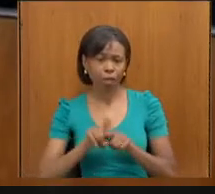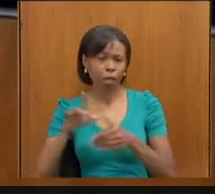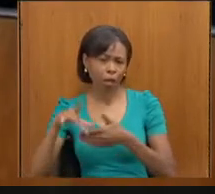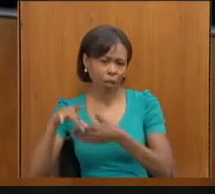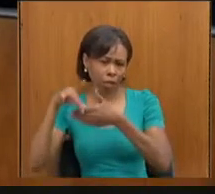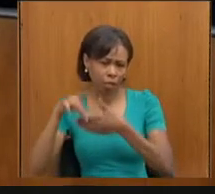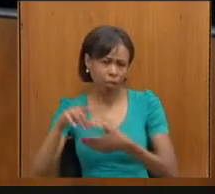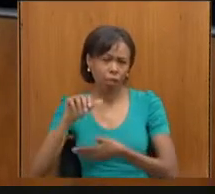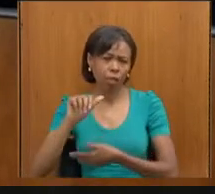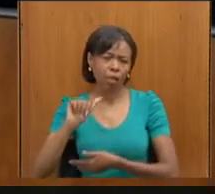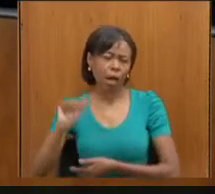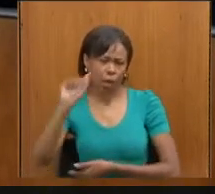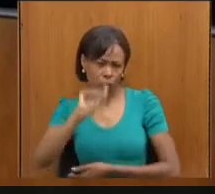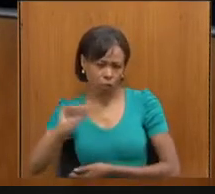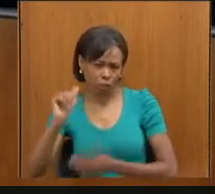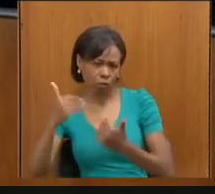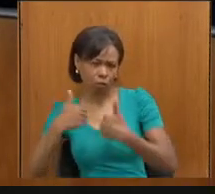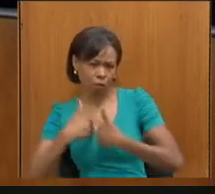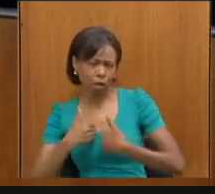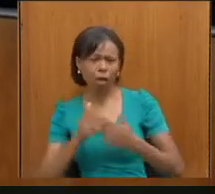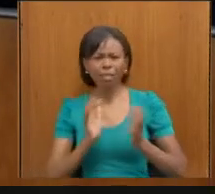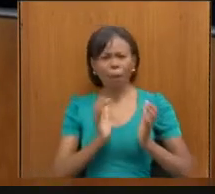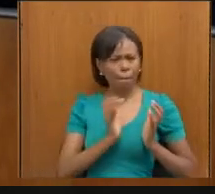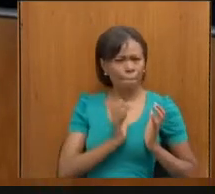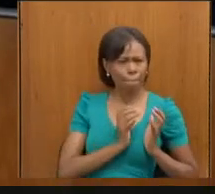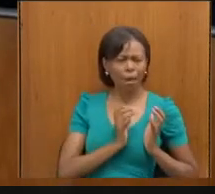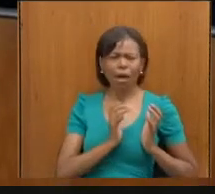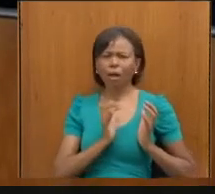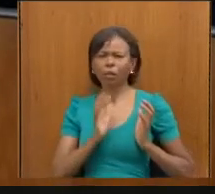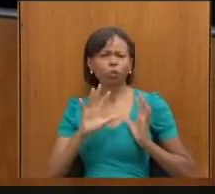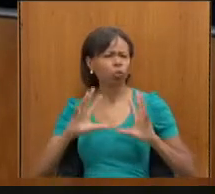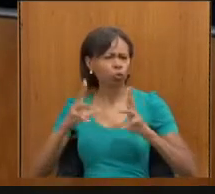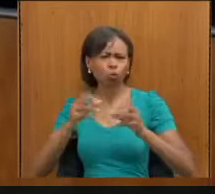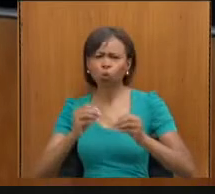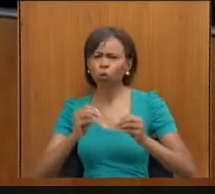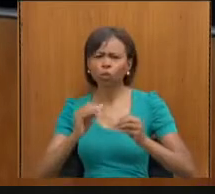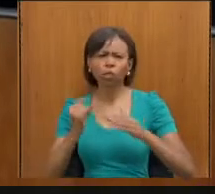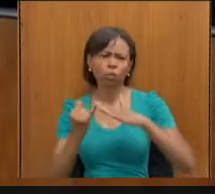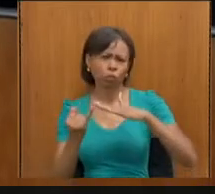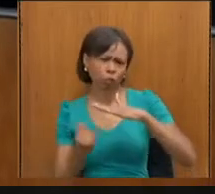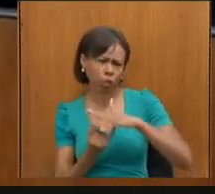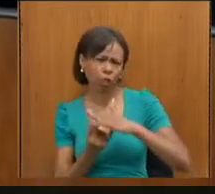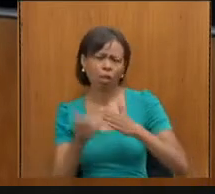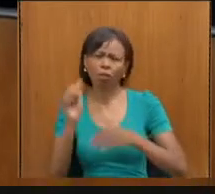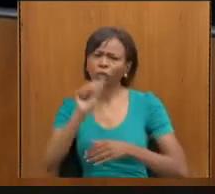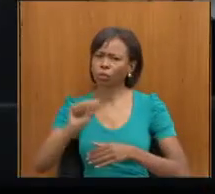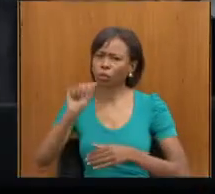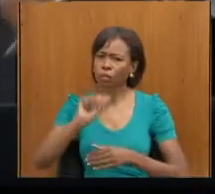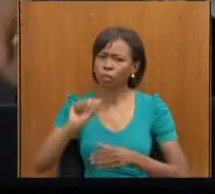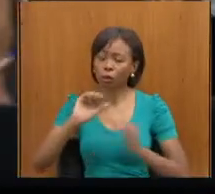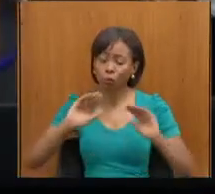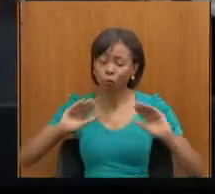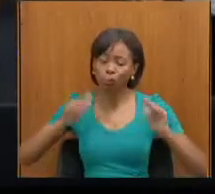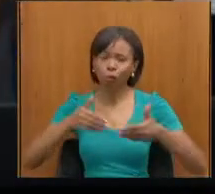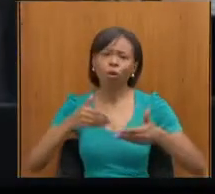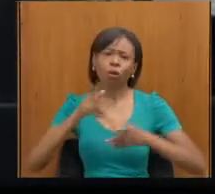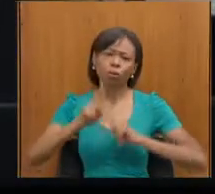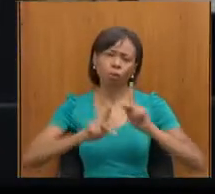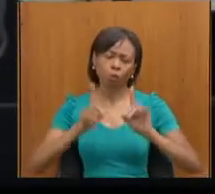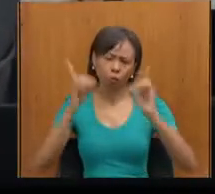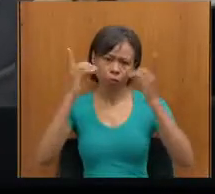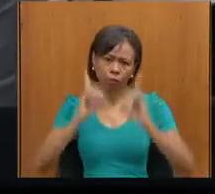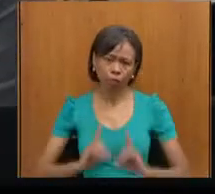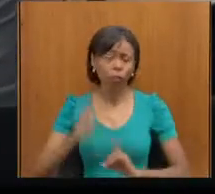todas as instituições, das APAES, que realmente fazem um trabalho incansável em defesa das pessoas com deficiência,